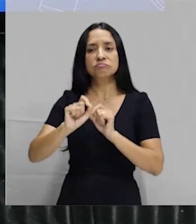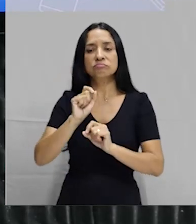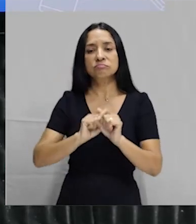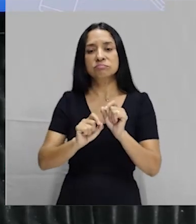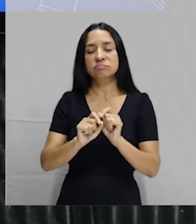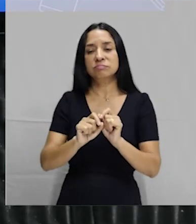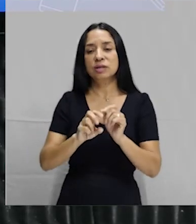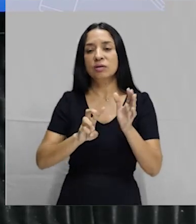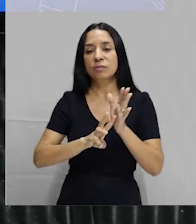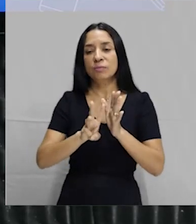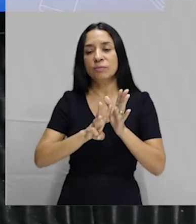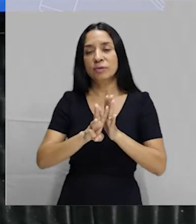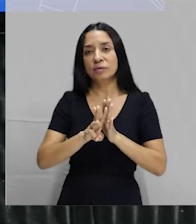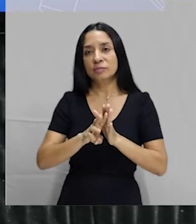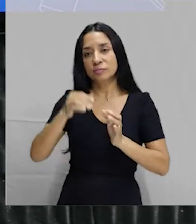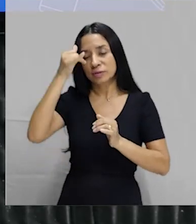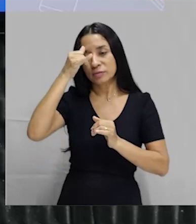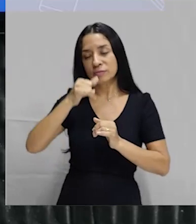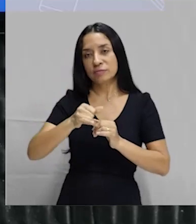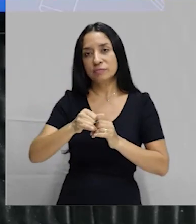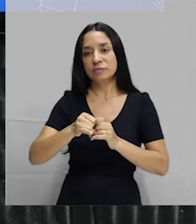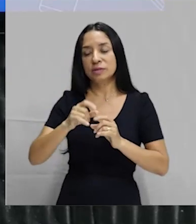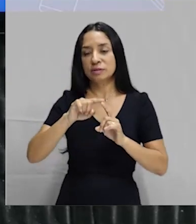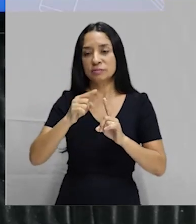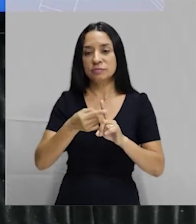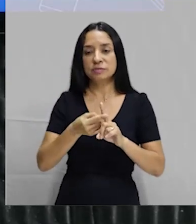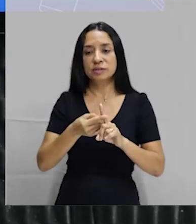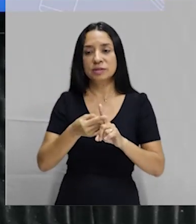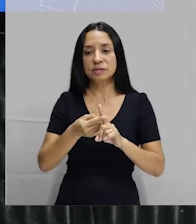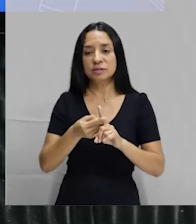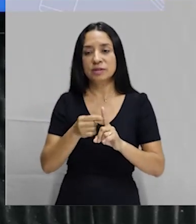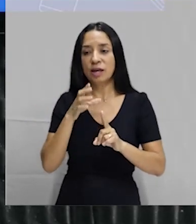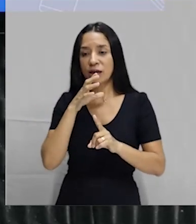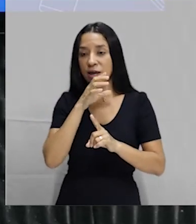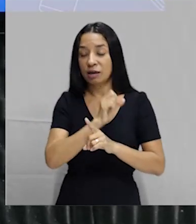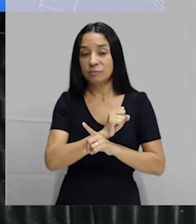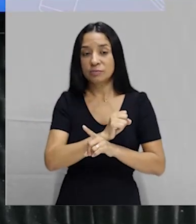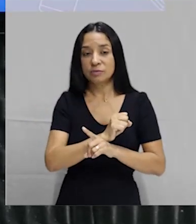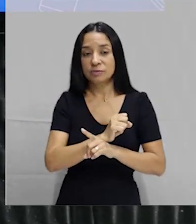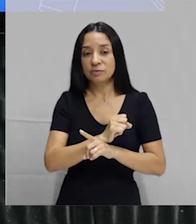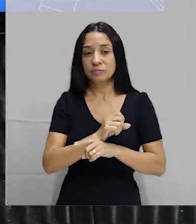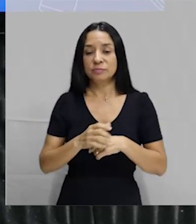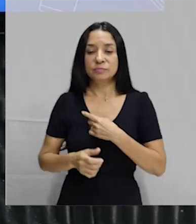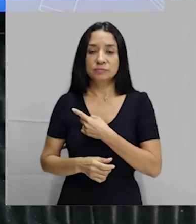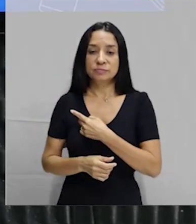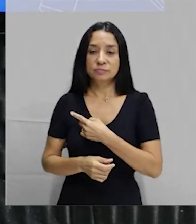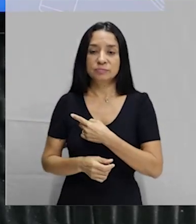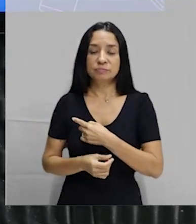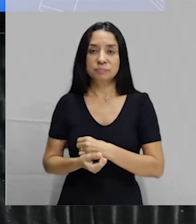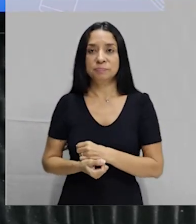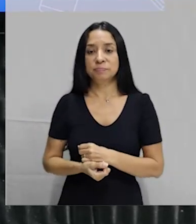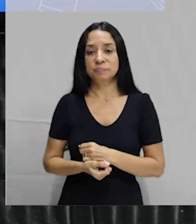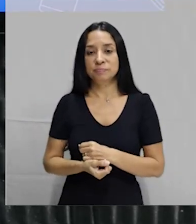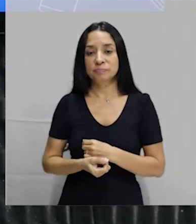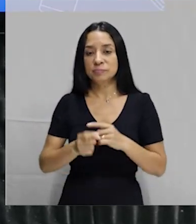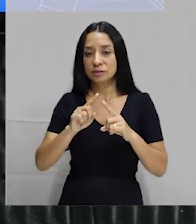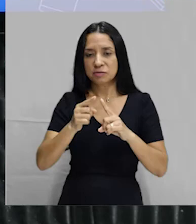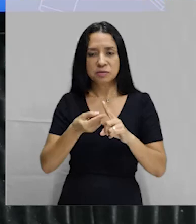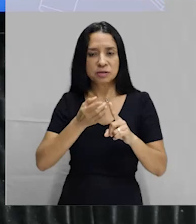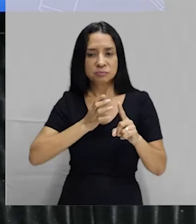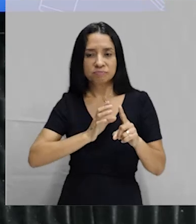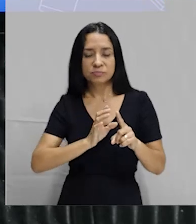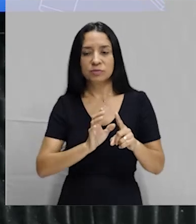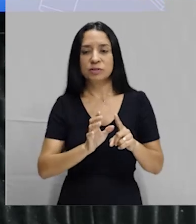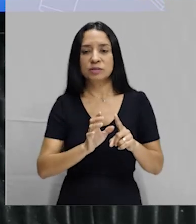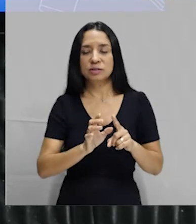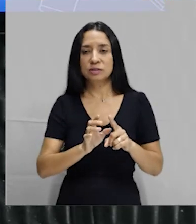é um método contraceptivo de emergência utilizado para prevenir a gravidez indesejada dentro de 72 horas